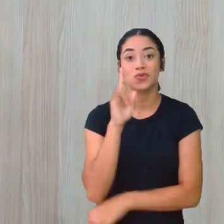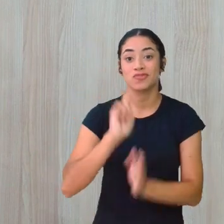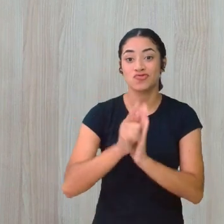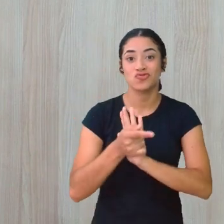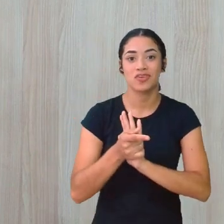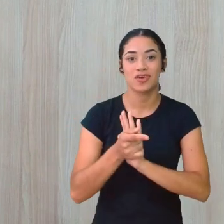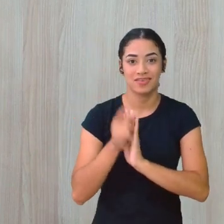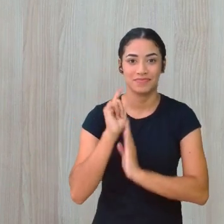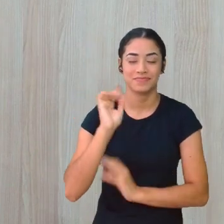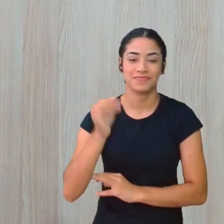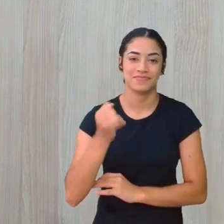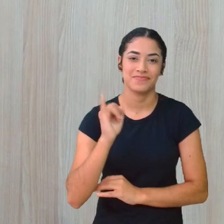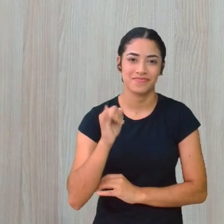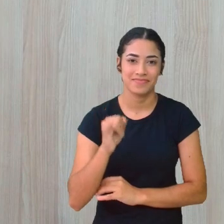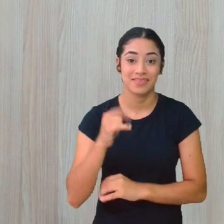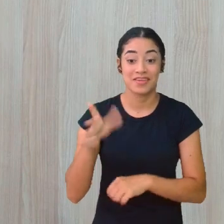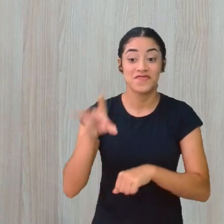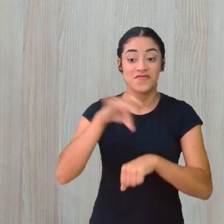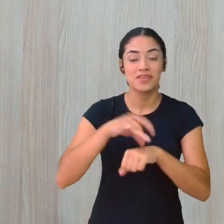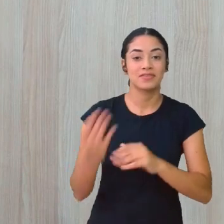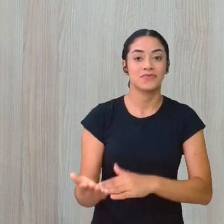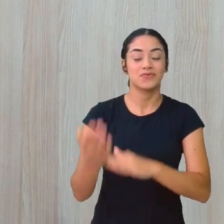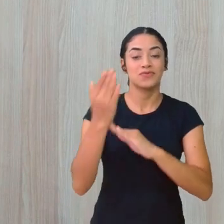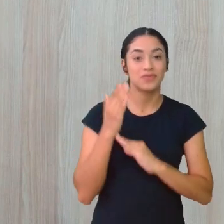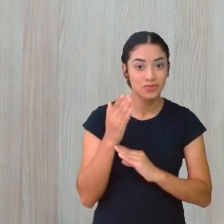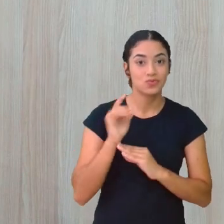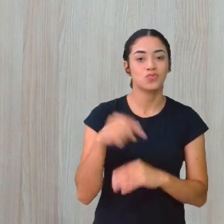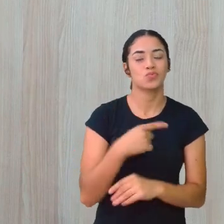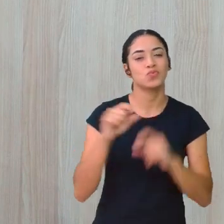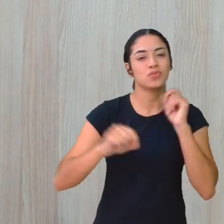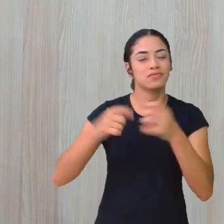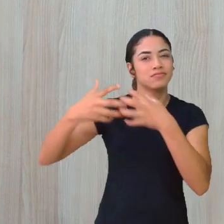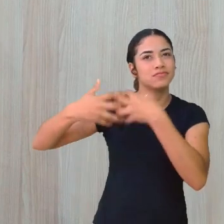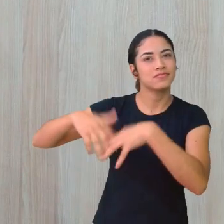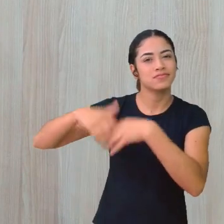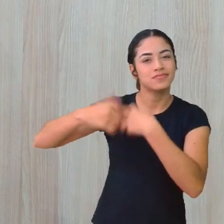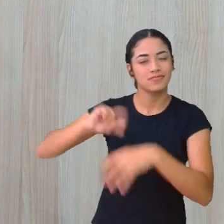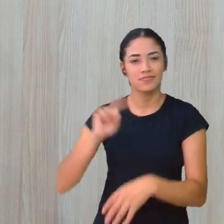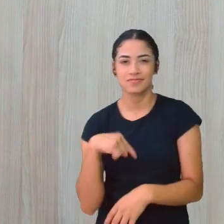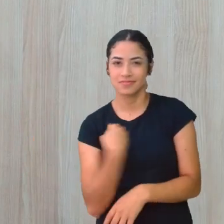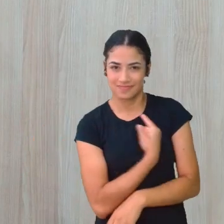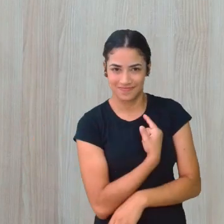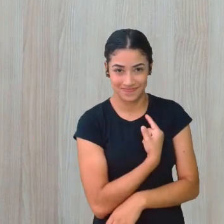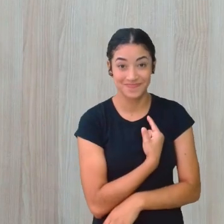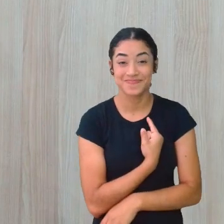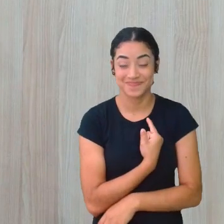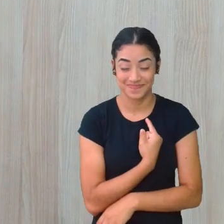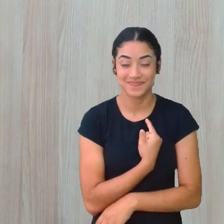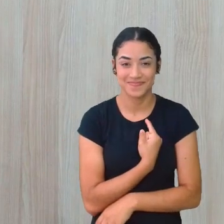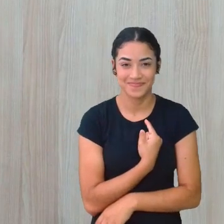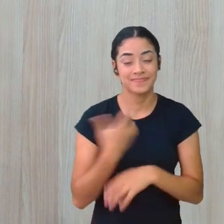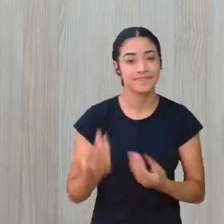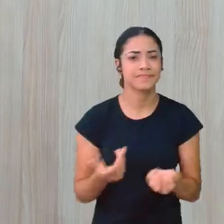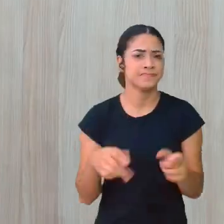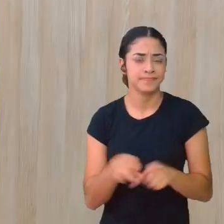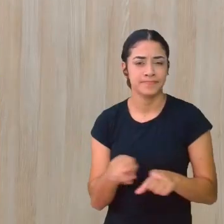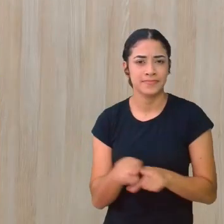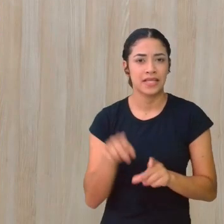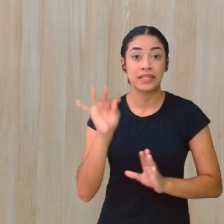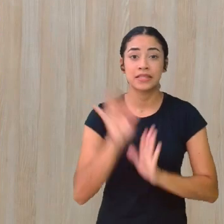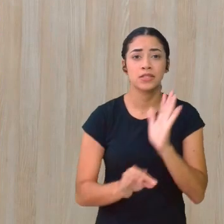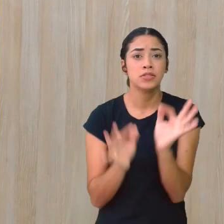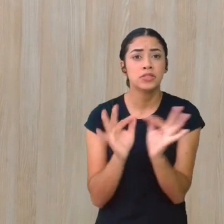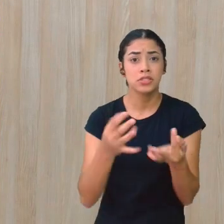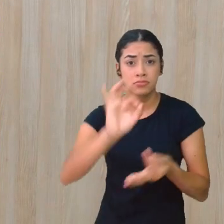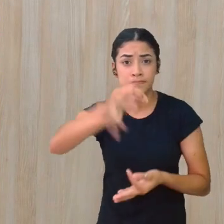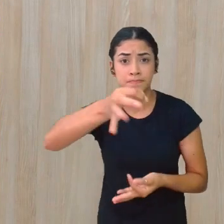Narrativo De como a ficção Nos ajuda A refletir Sobre nós mesmos Pois é E aparentemente É um texto Muito